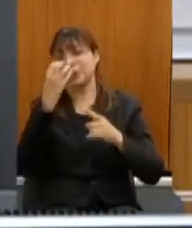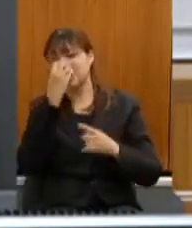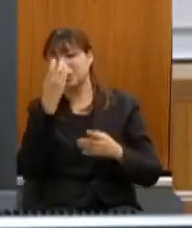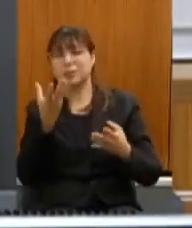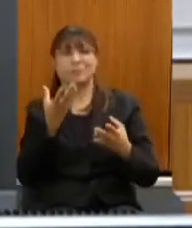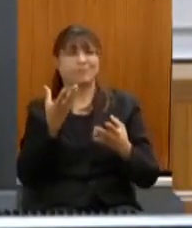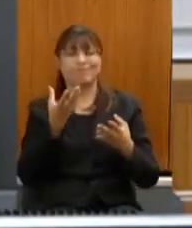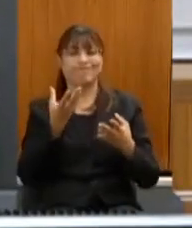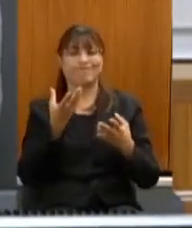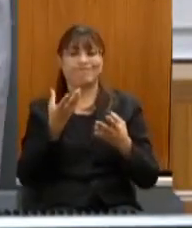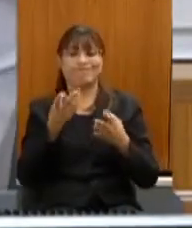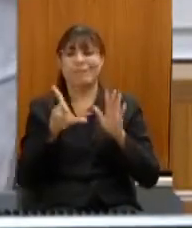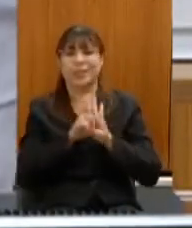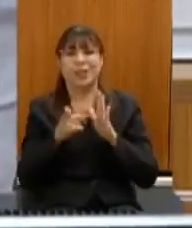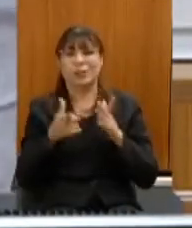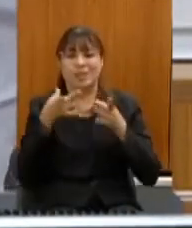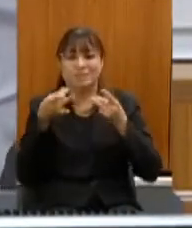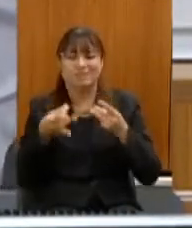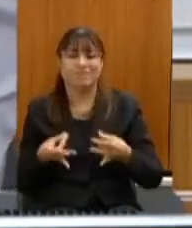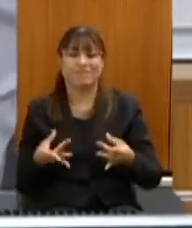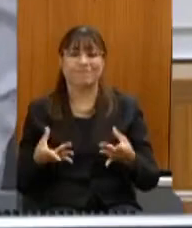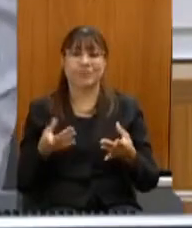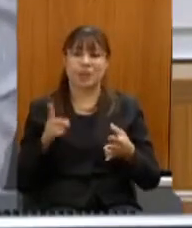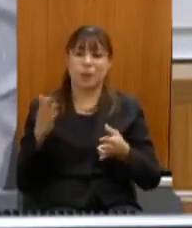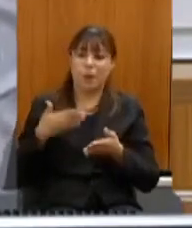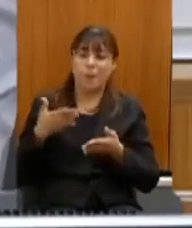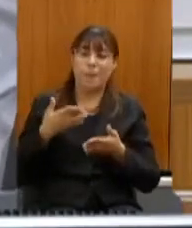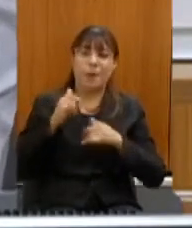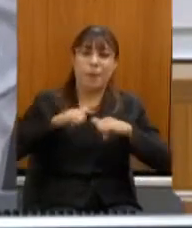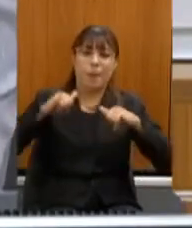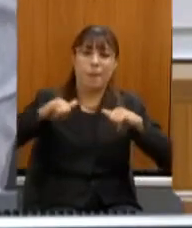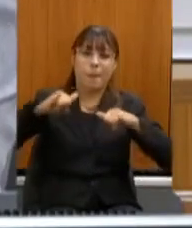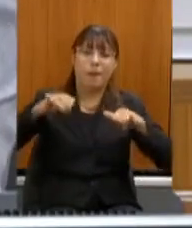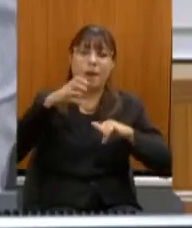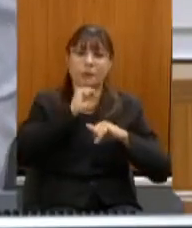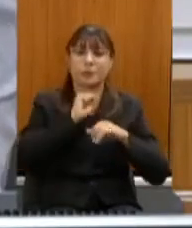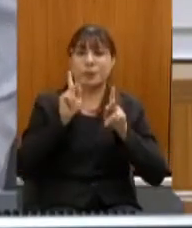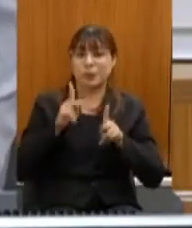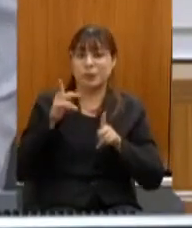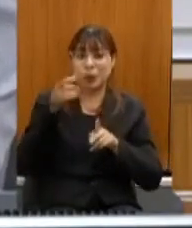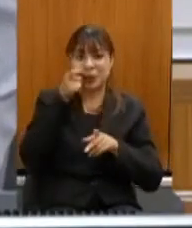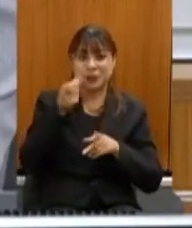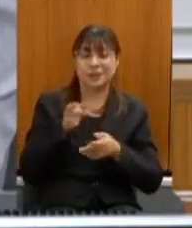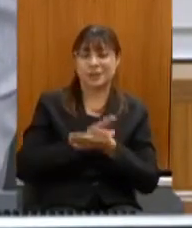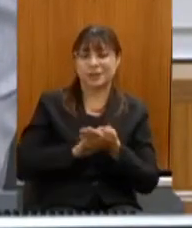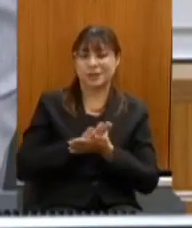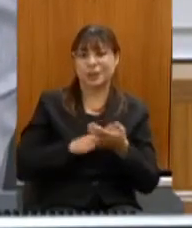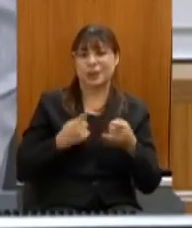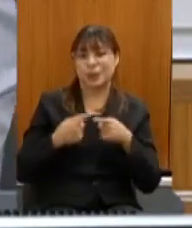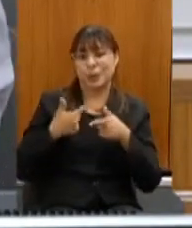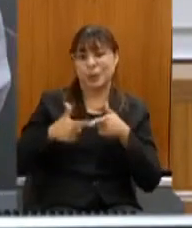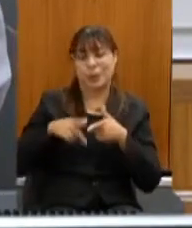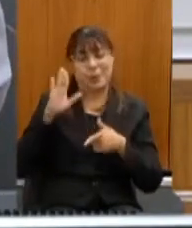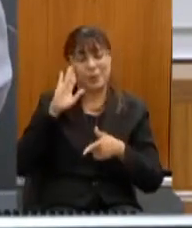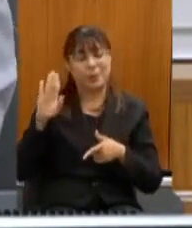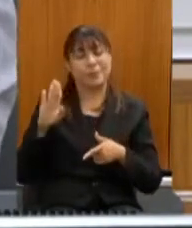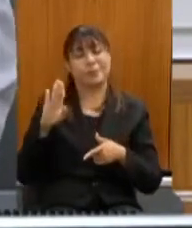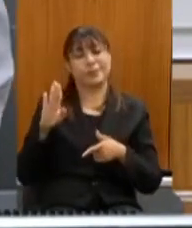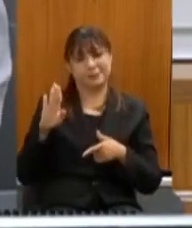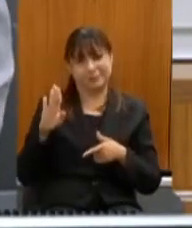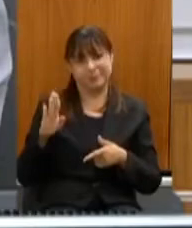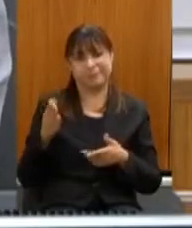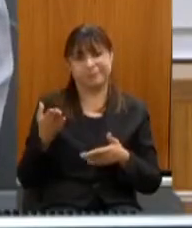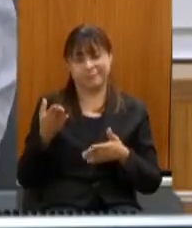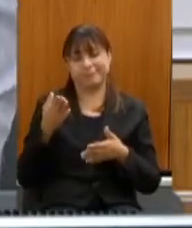disso a lei trata e como ela foi passando rápido ninguém se antenou porque o maior problema do fomento brasileiro é e para